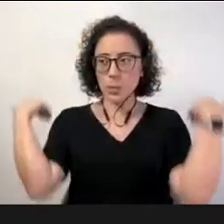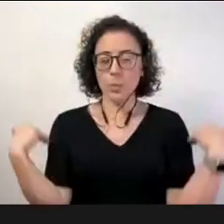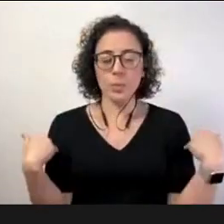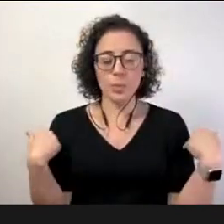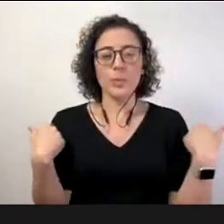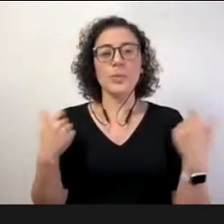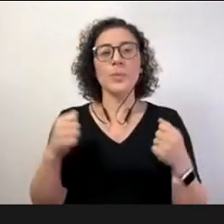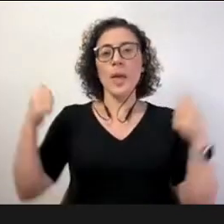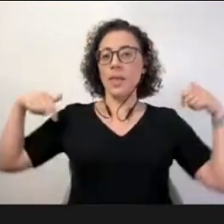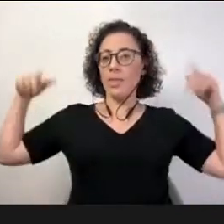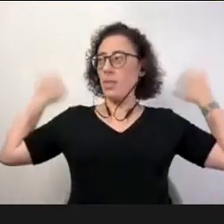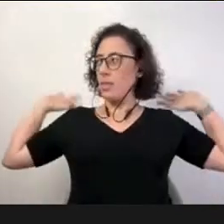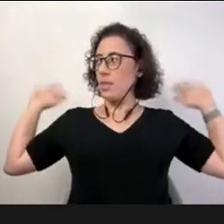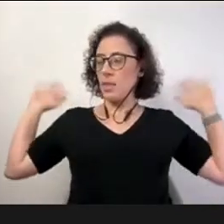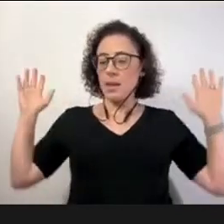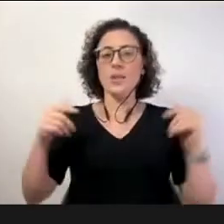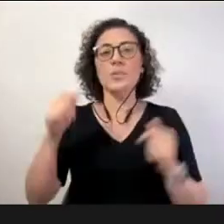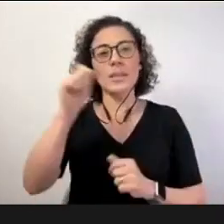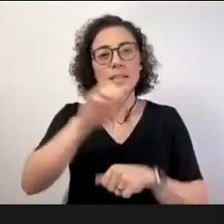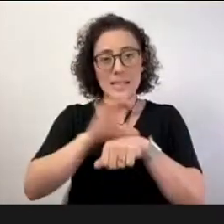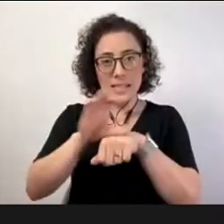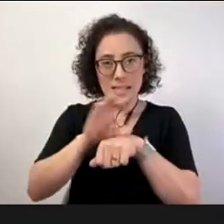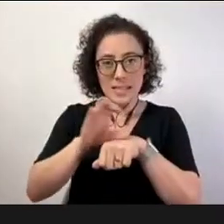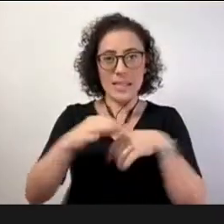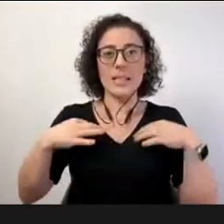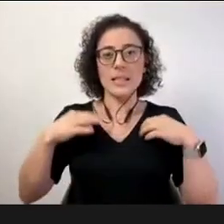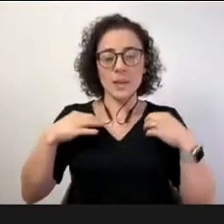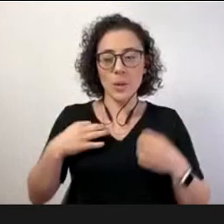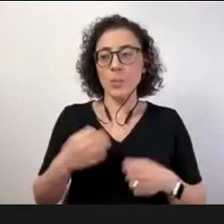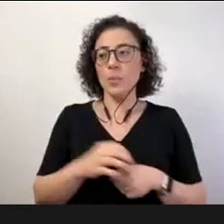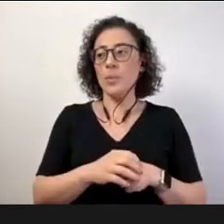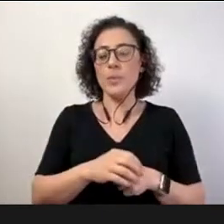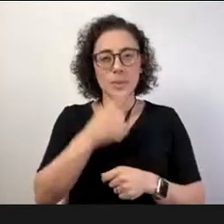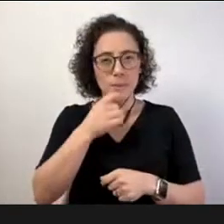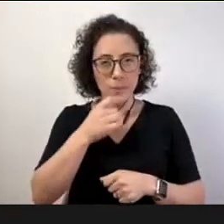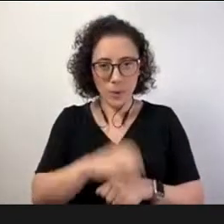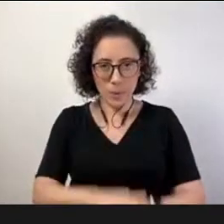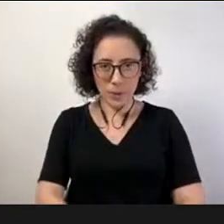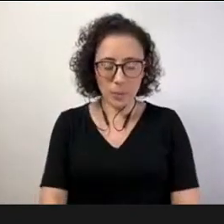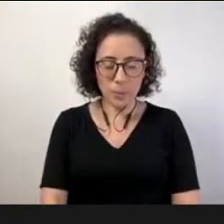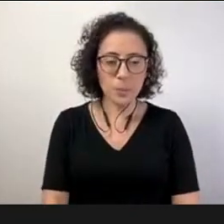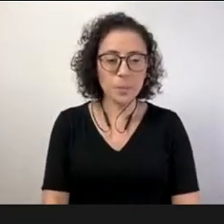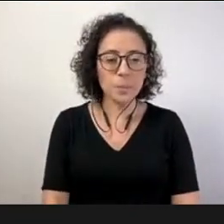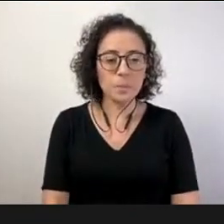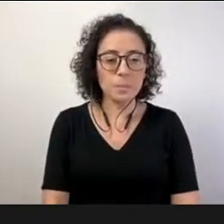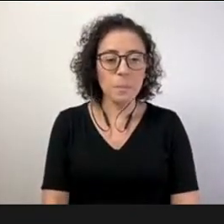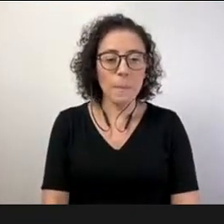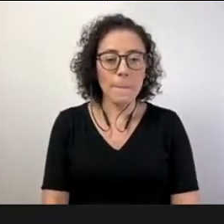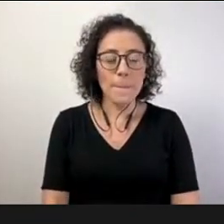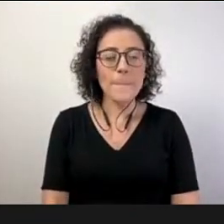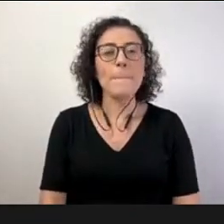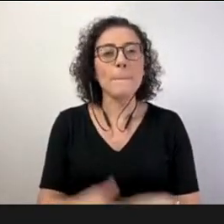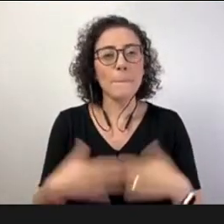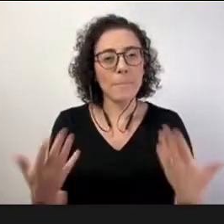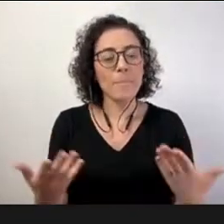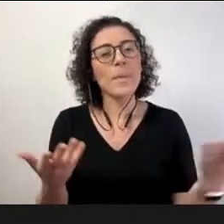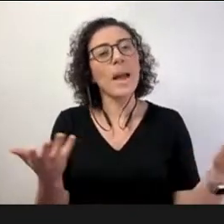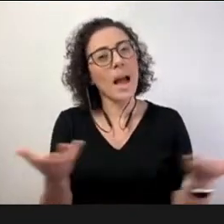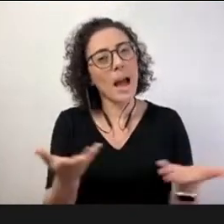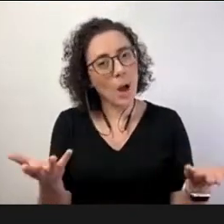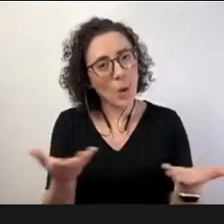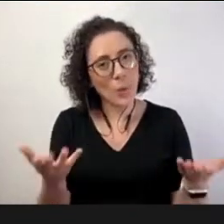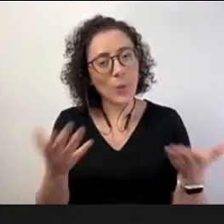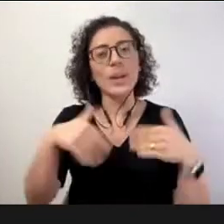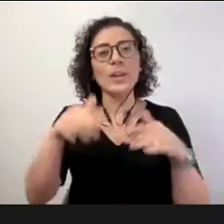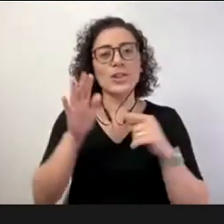cinza. Muito obrigada, Ana. Seja também muito bem-vinda. Bom, agora que nós já nos apresentamos,